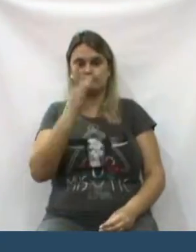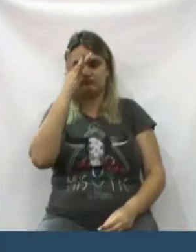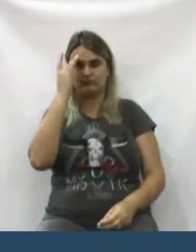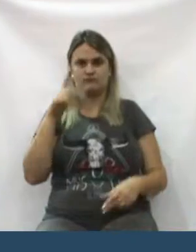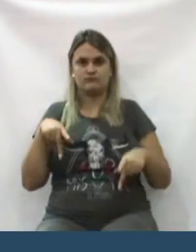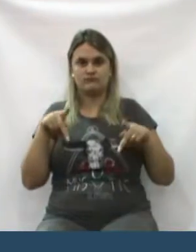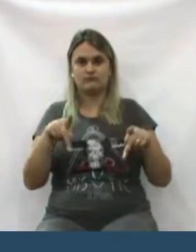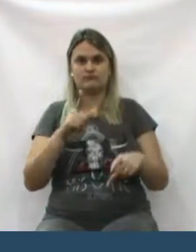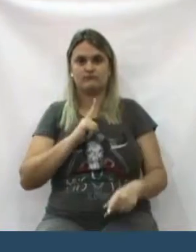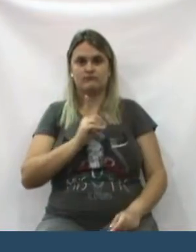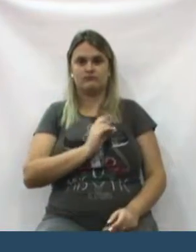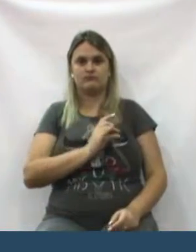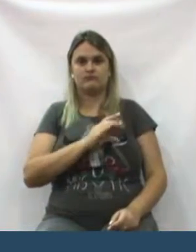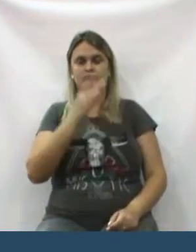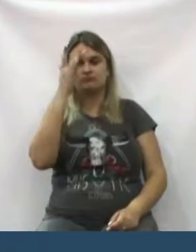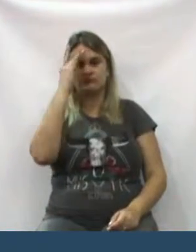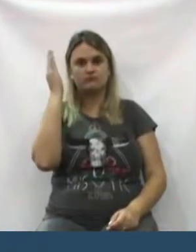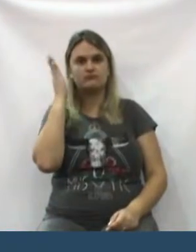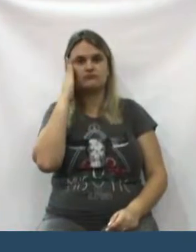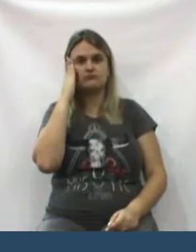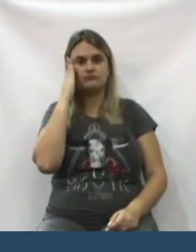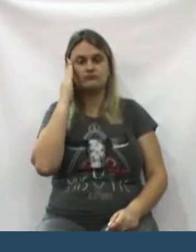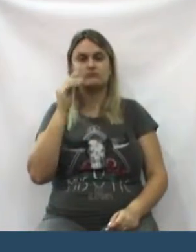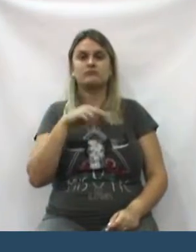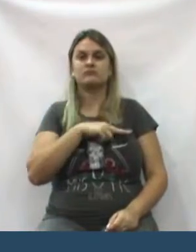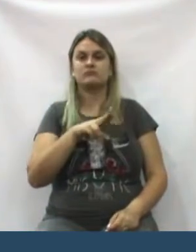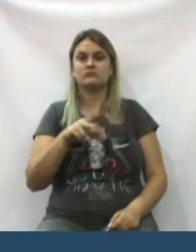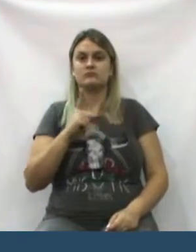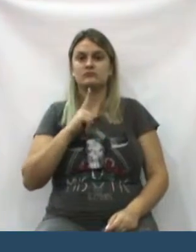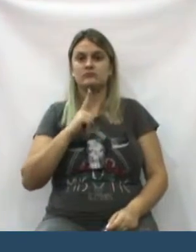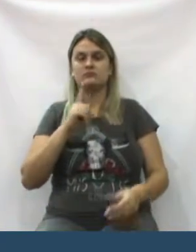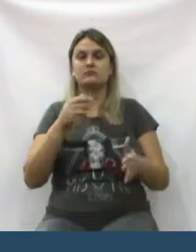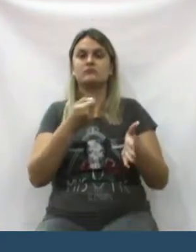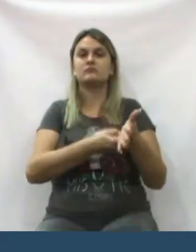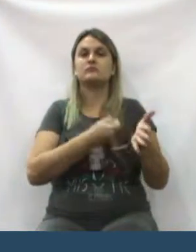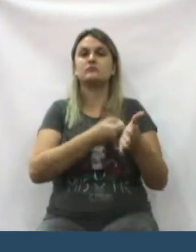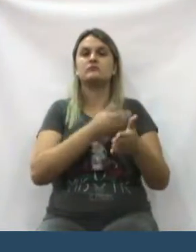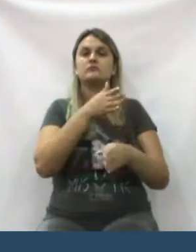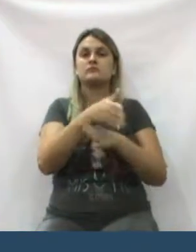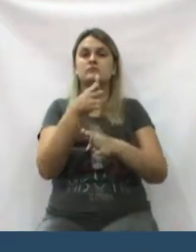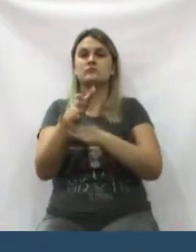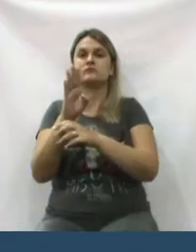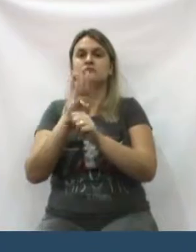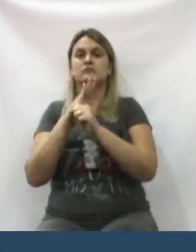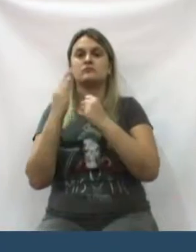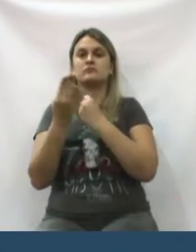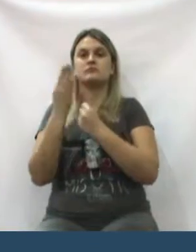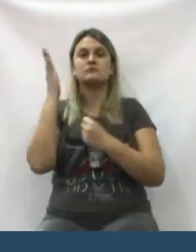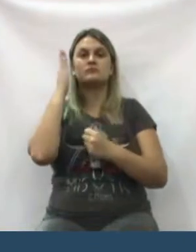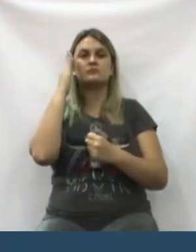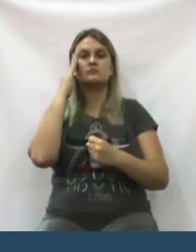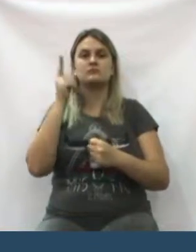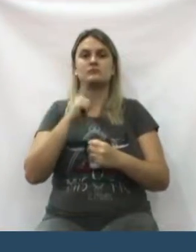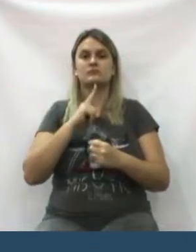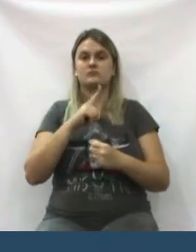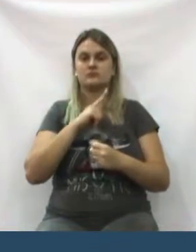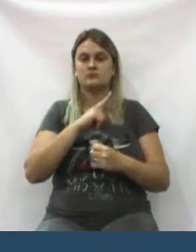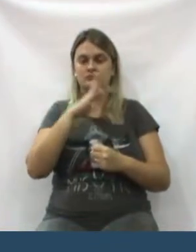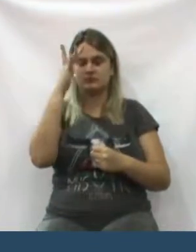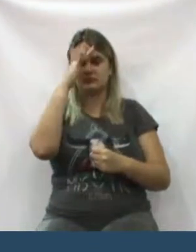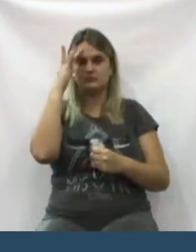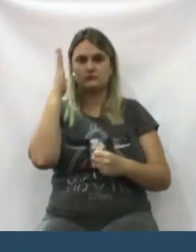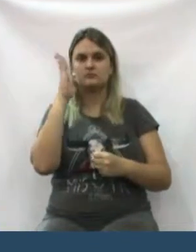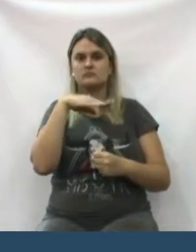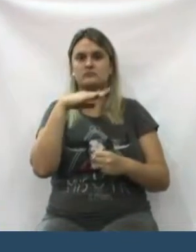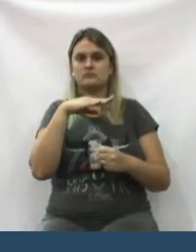da população. E nós sabemos disso. Nós que vamos, que vamos nos bairros, sabemos que existe um domínio,